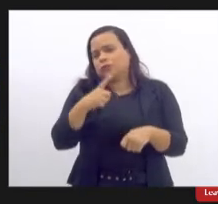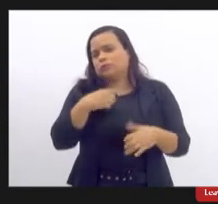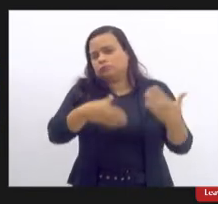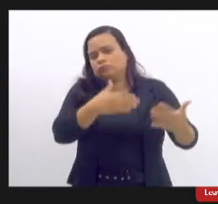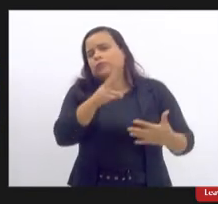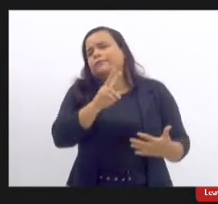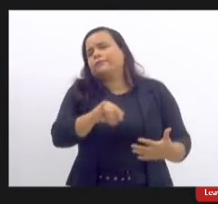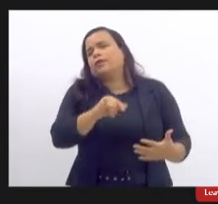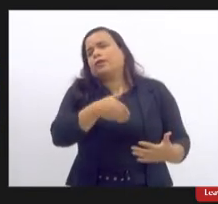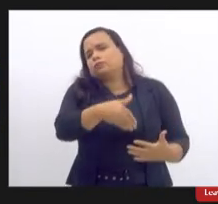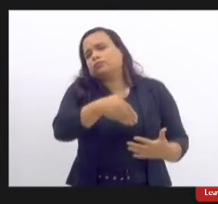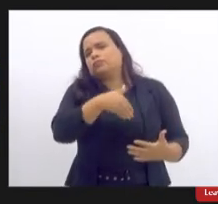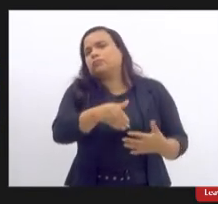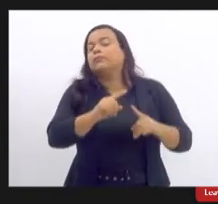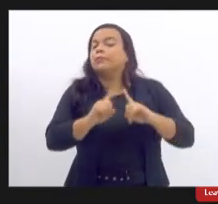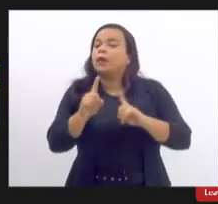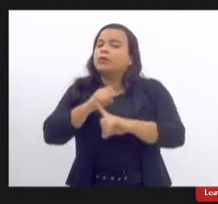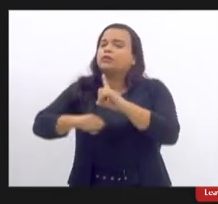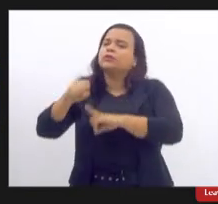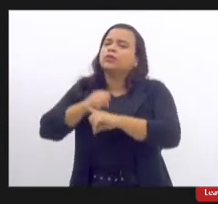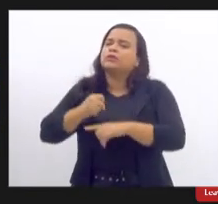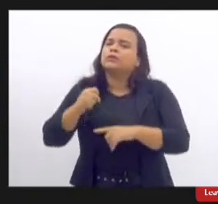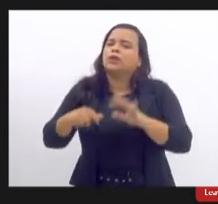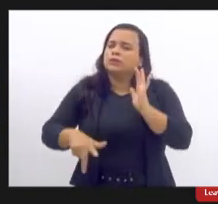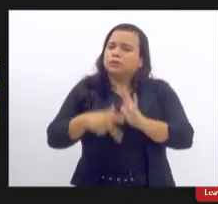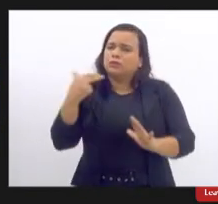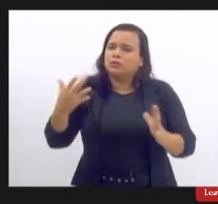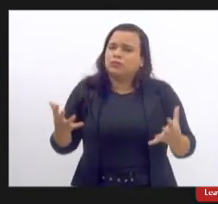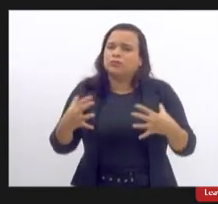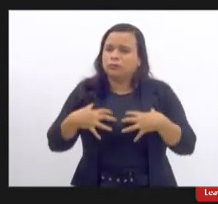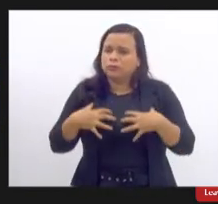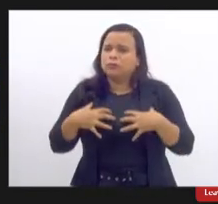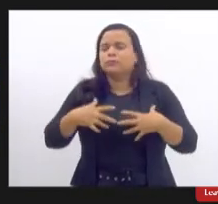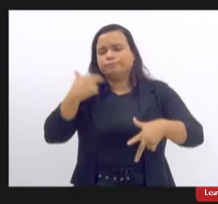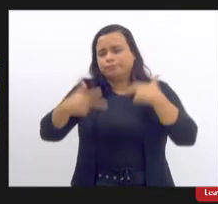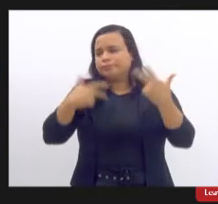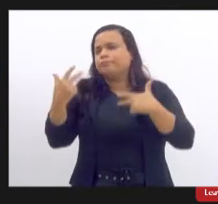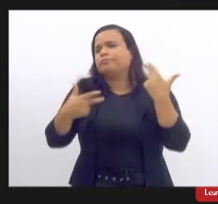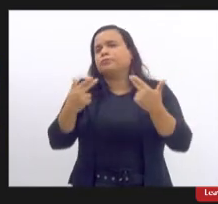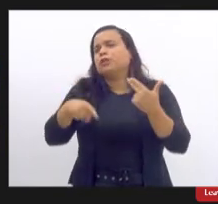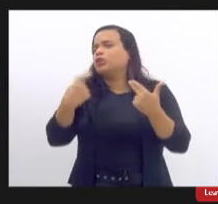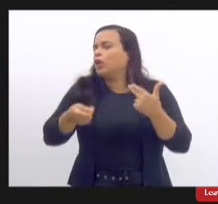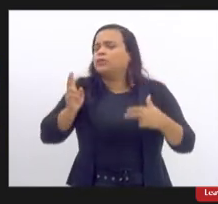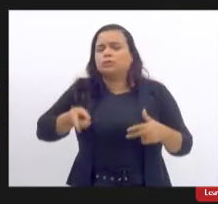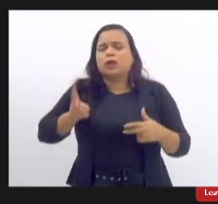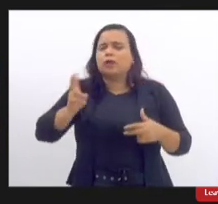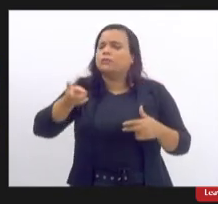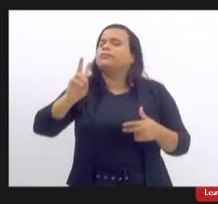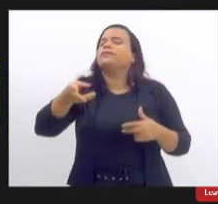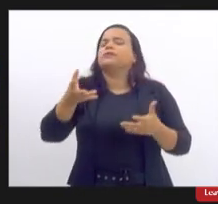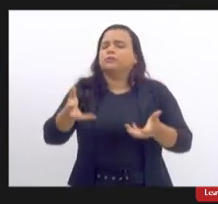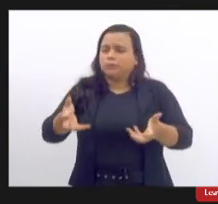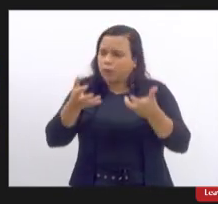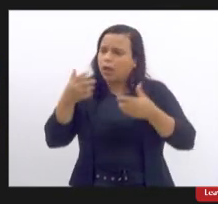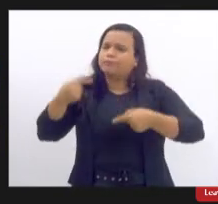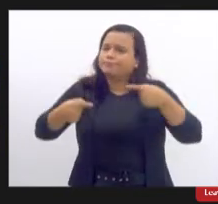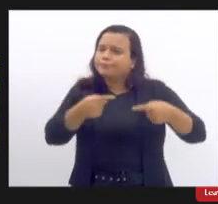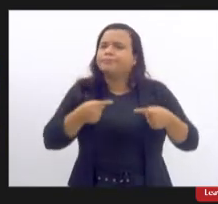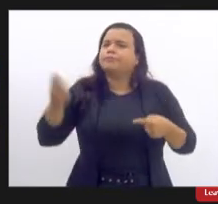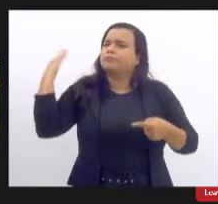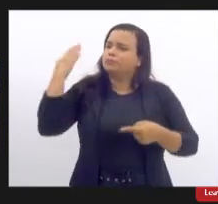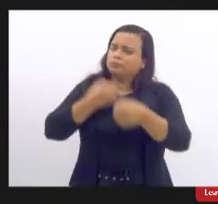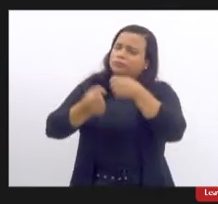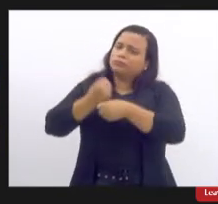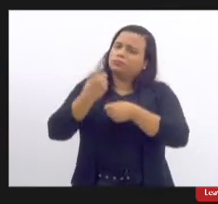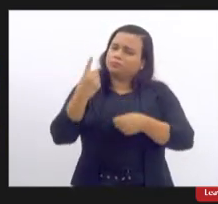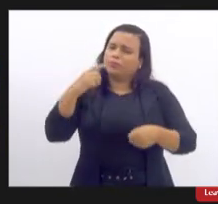mas a sociedade de cirurgia plástica está sempre aberta à discussão e já desde 1990